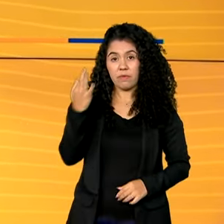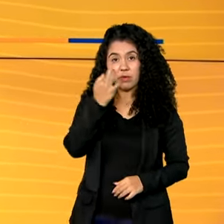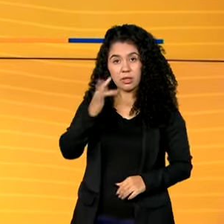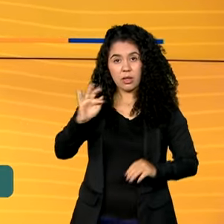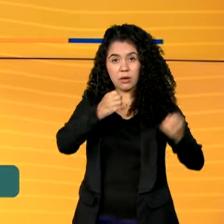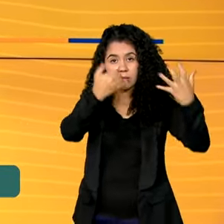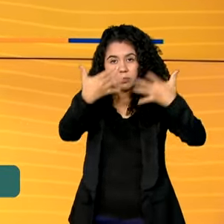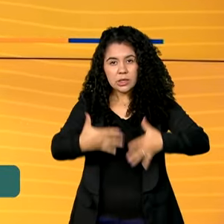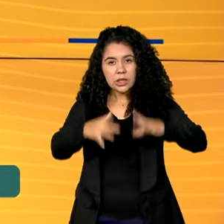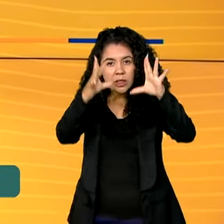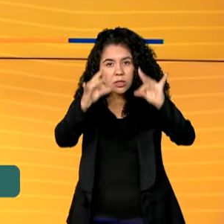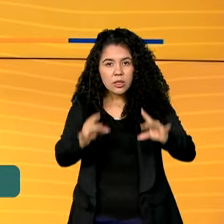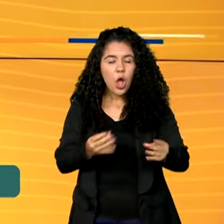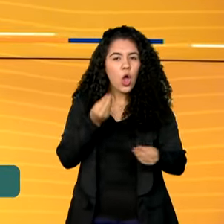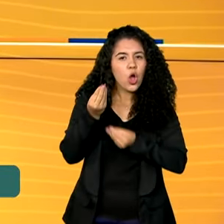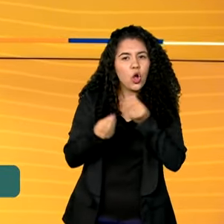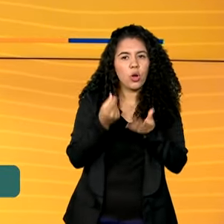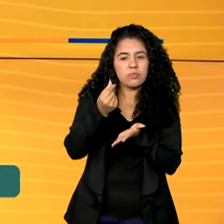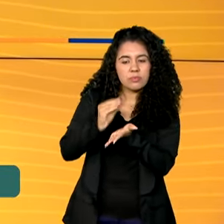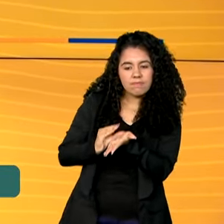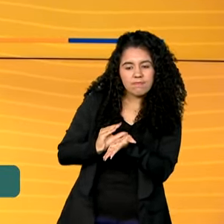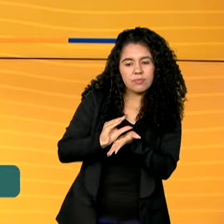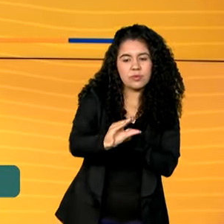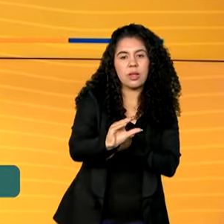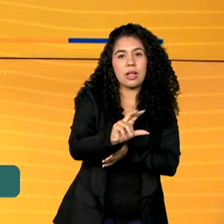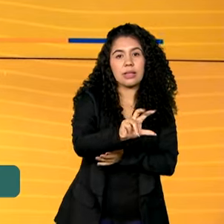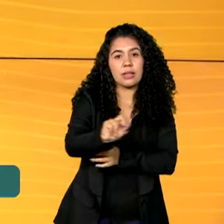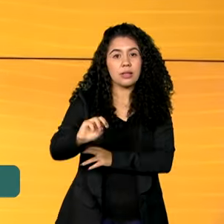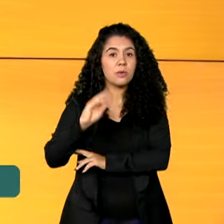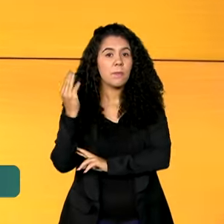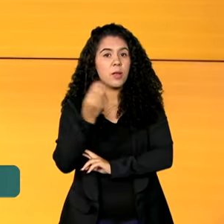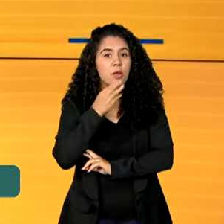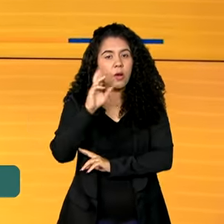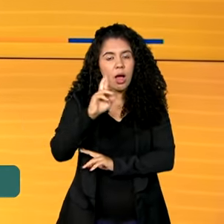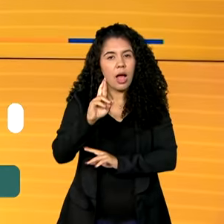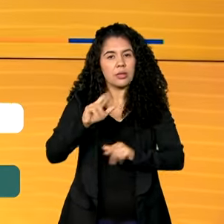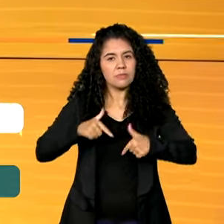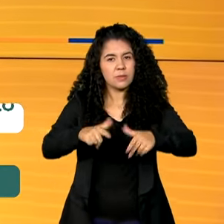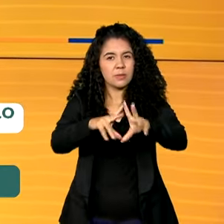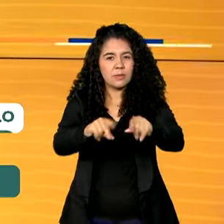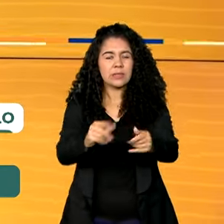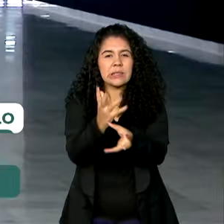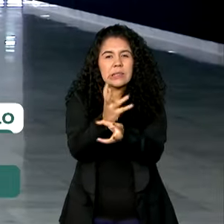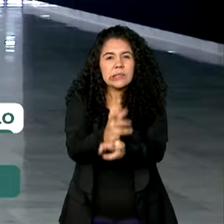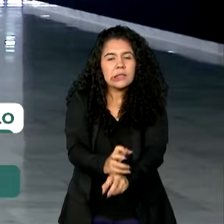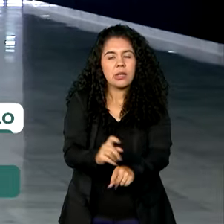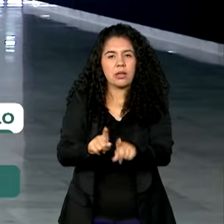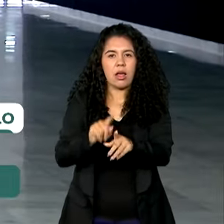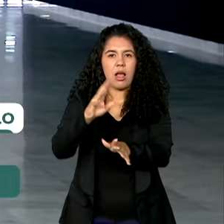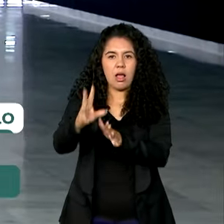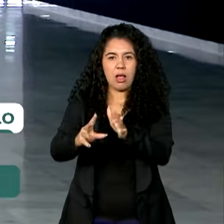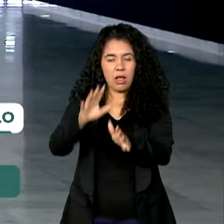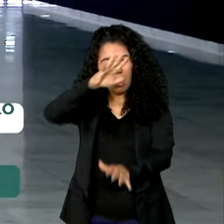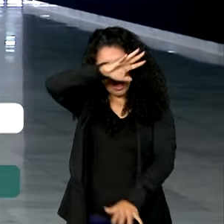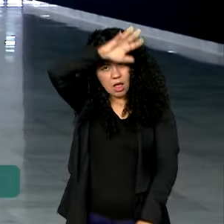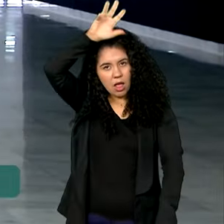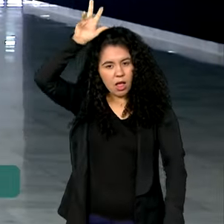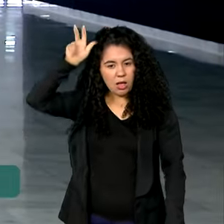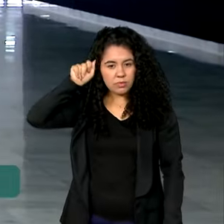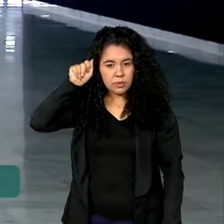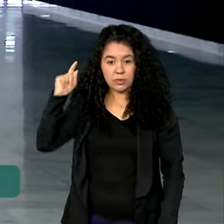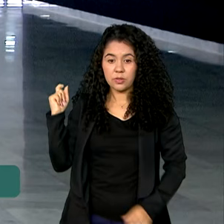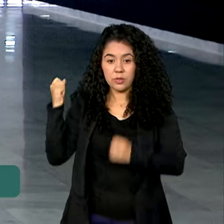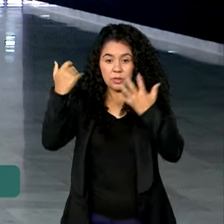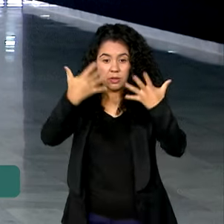500 milhões de reais no enfrentamento aos incêndios e à seca na Amazônia. Os investimentos de